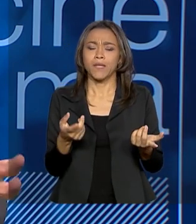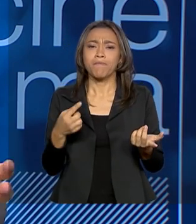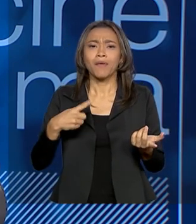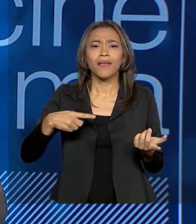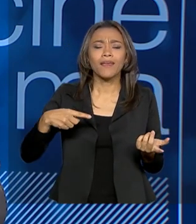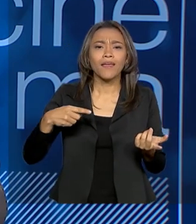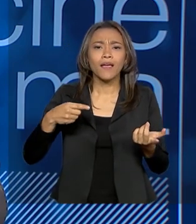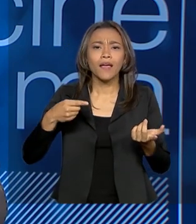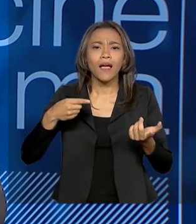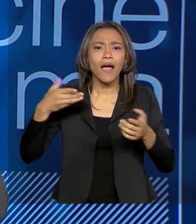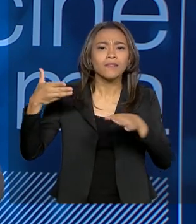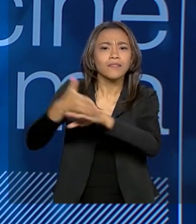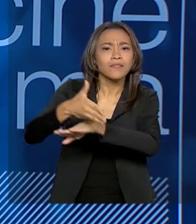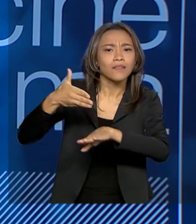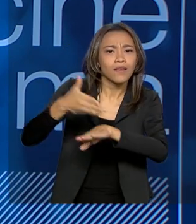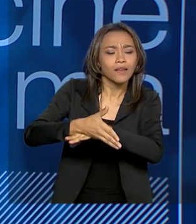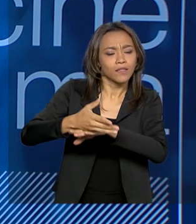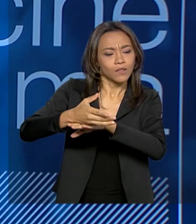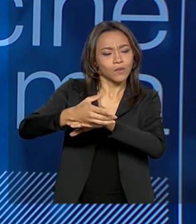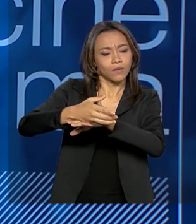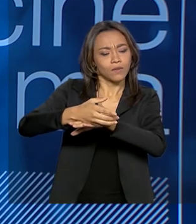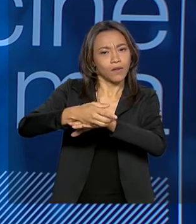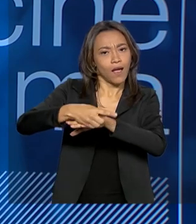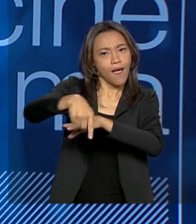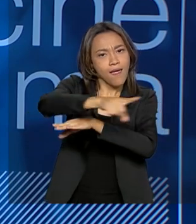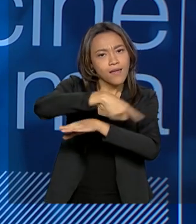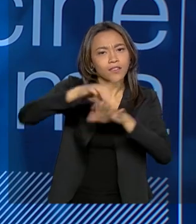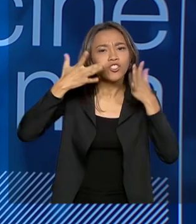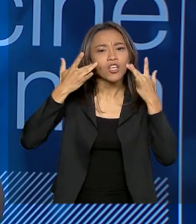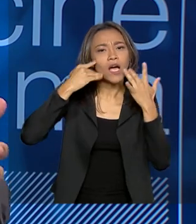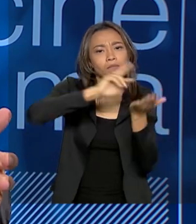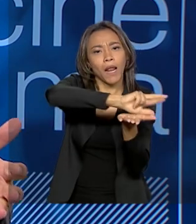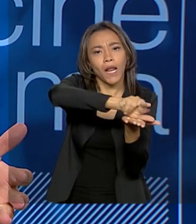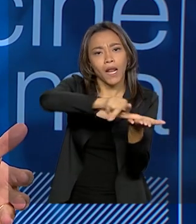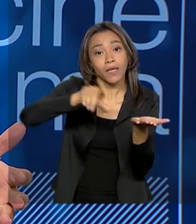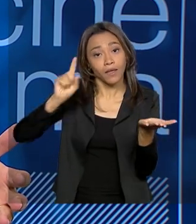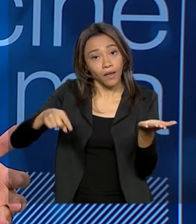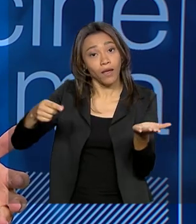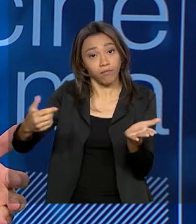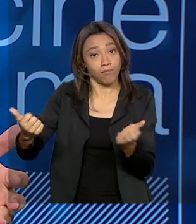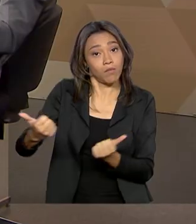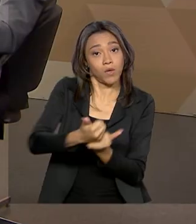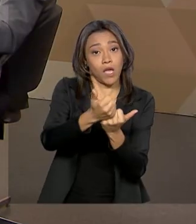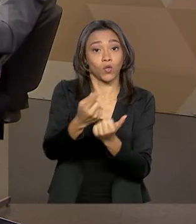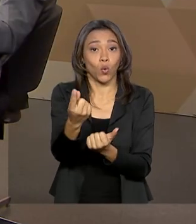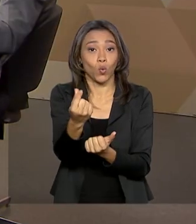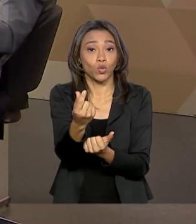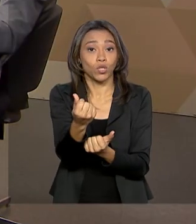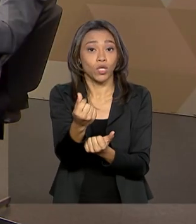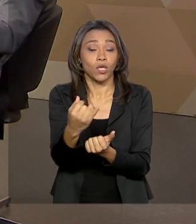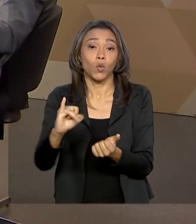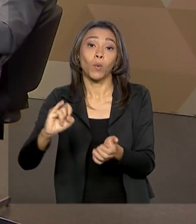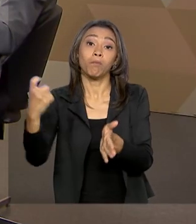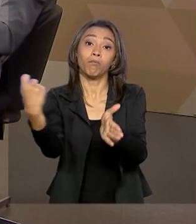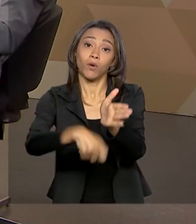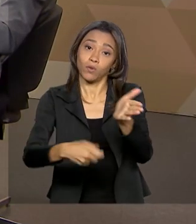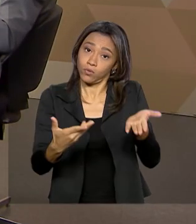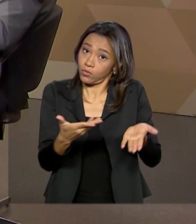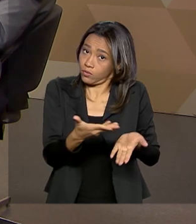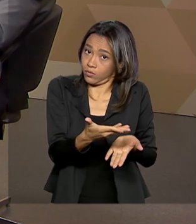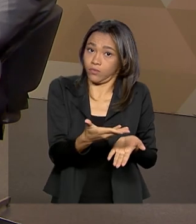acesso desses produtos, que são patrocinados com o dinheiro dos impostos dessas empresas, o